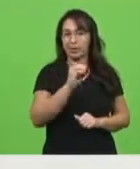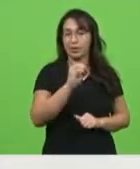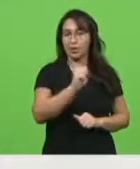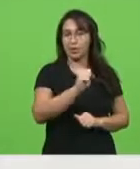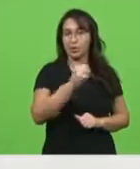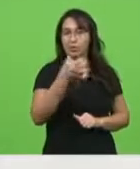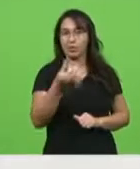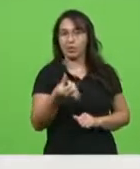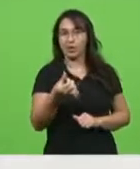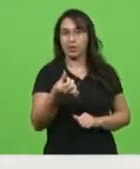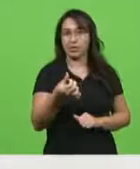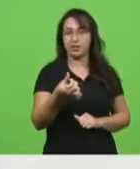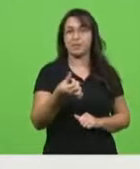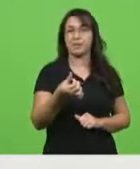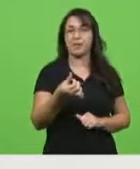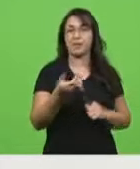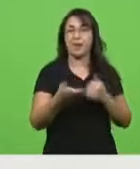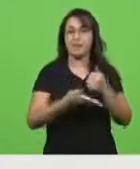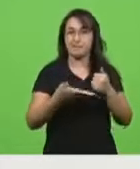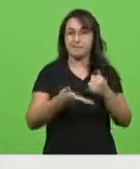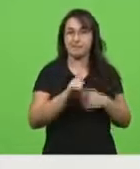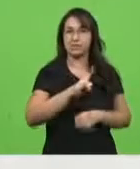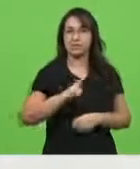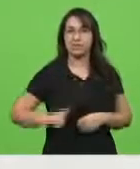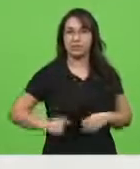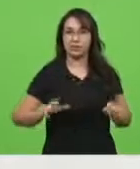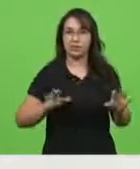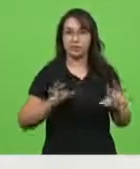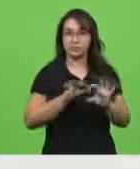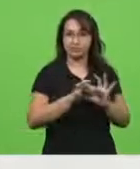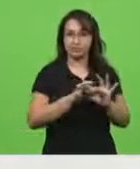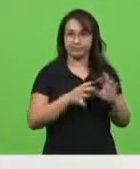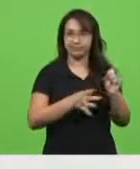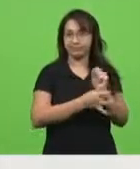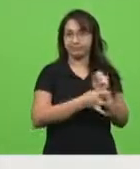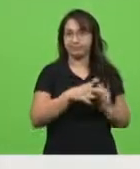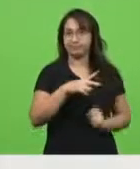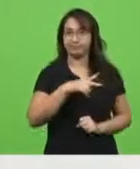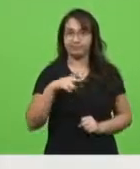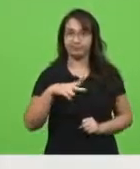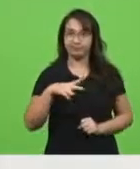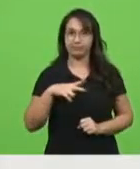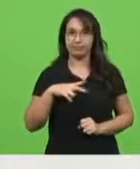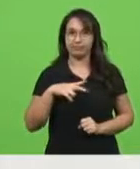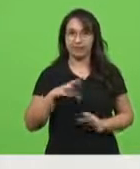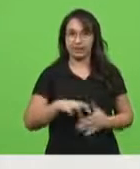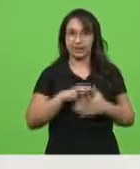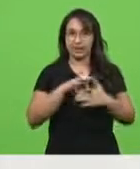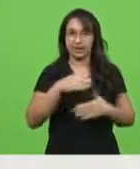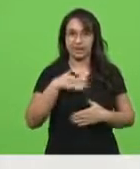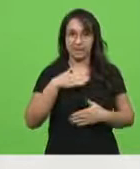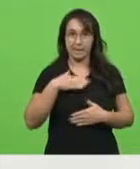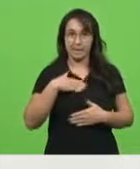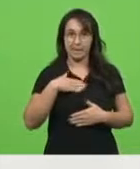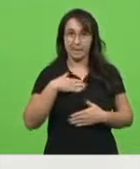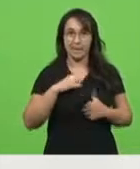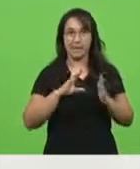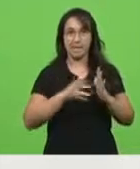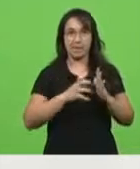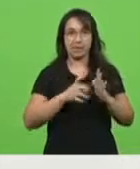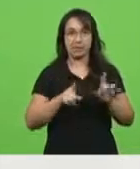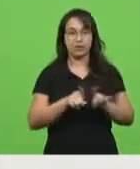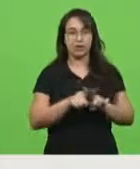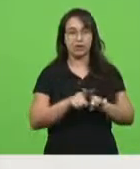dos deputados da base do governo, ligados à segurança pública, em especial ao da liderança do meu partido, juntamente com outras lideranças da Câmara